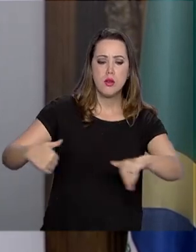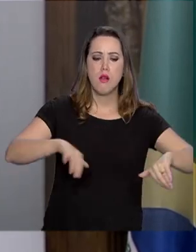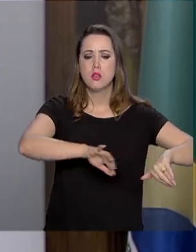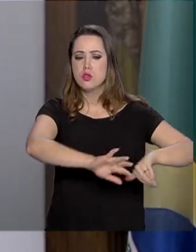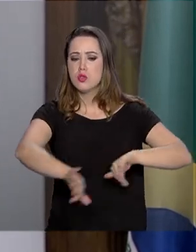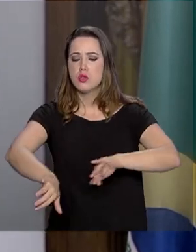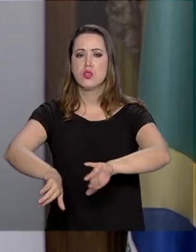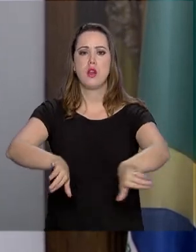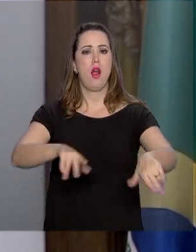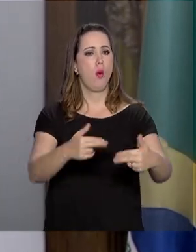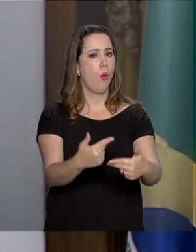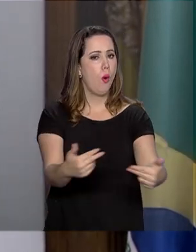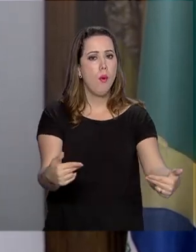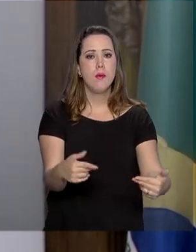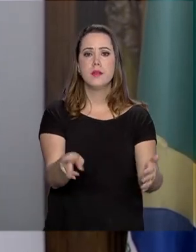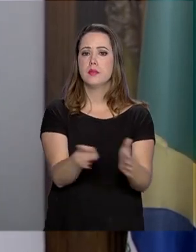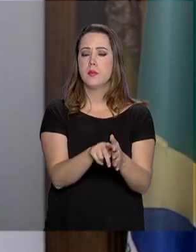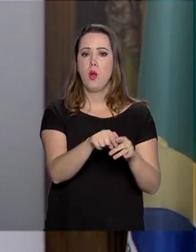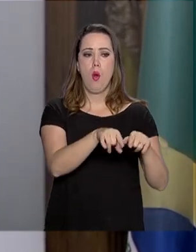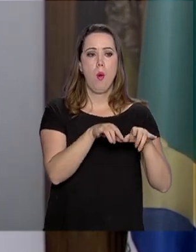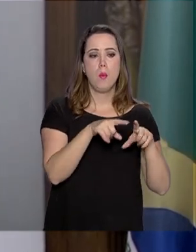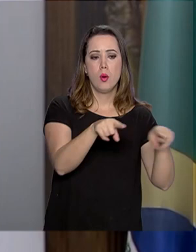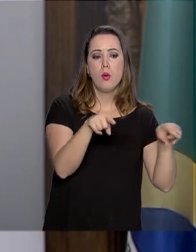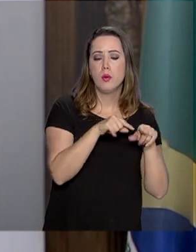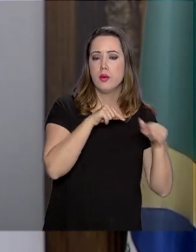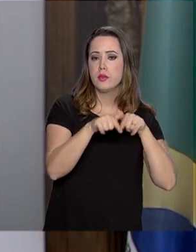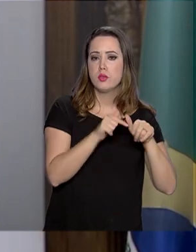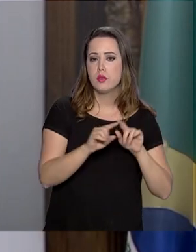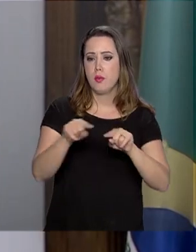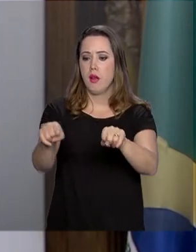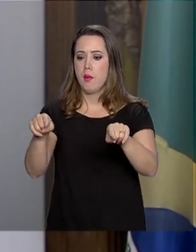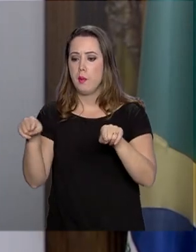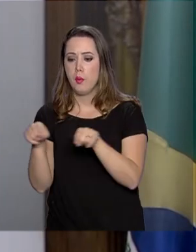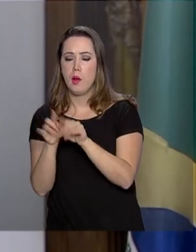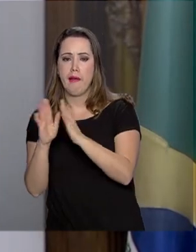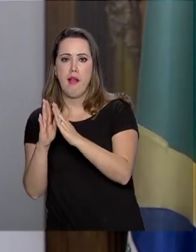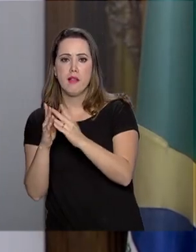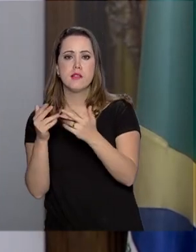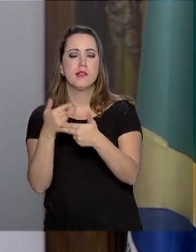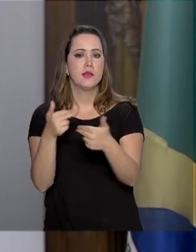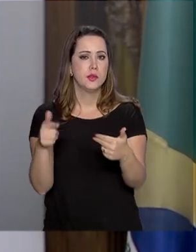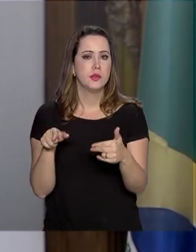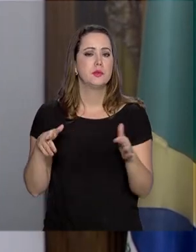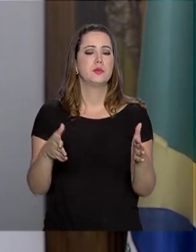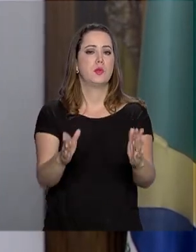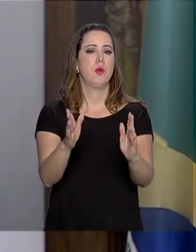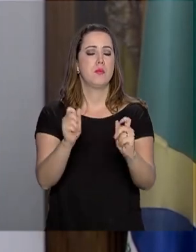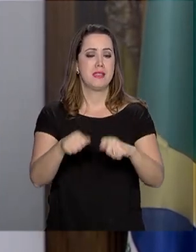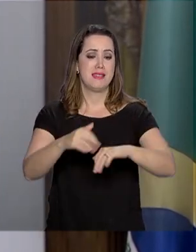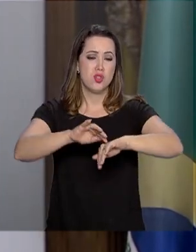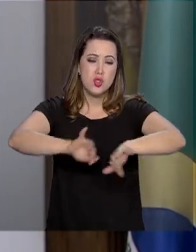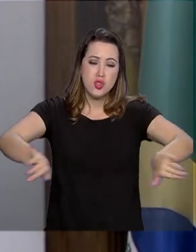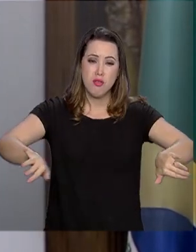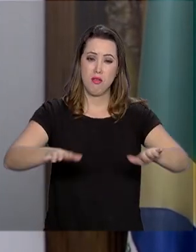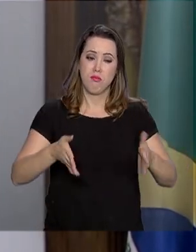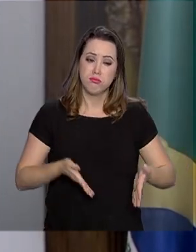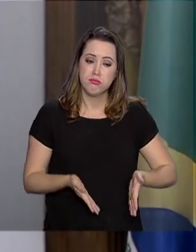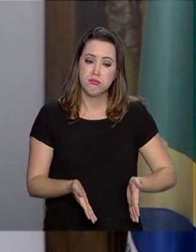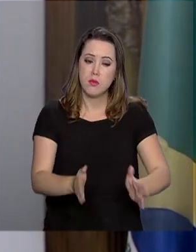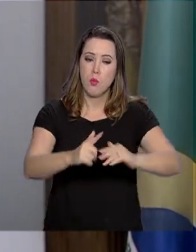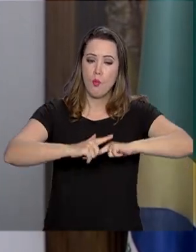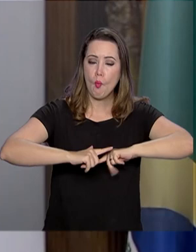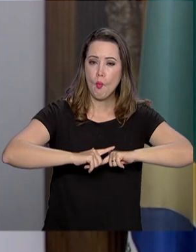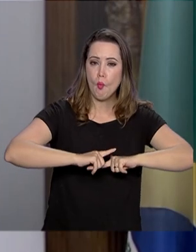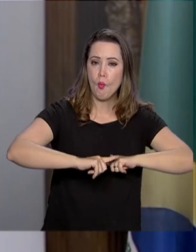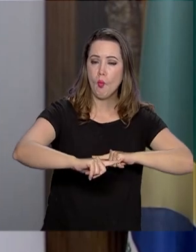de estruturas físicas, escritórios, tudo que tiver ao longo da área de inundação dessa barragem. E nós esperamos